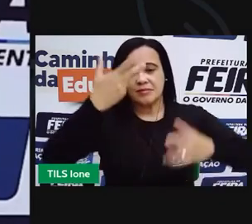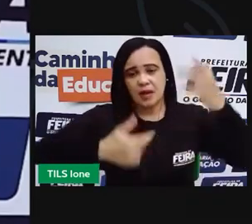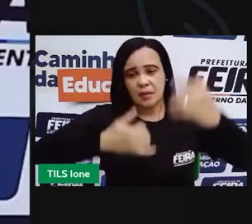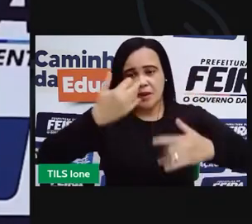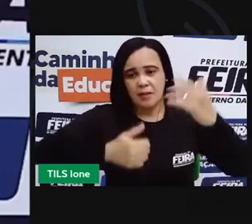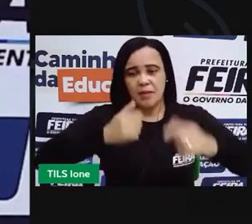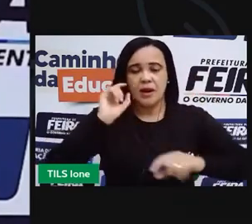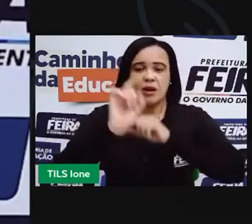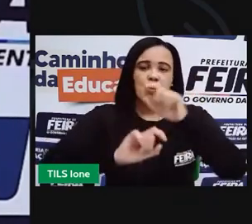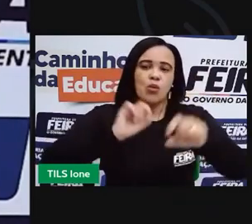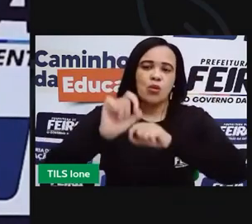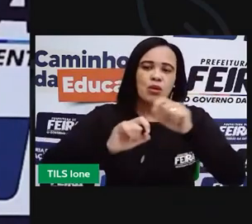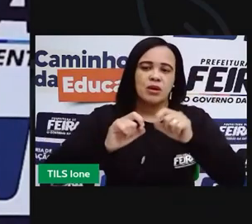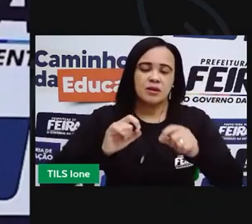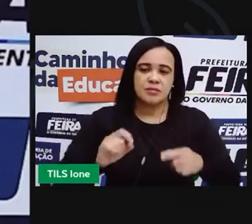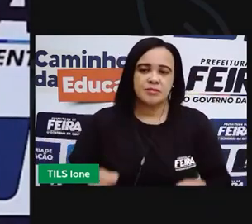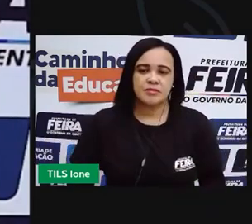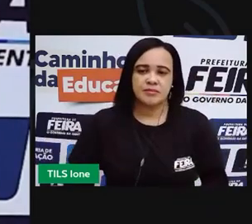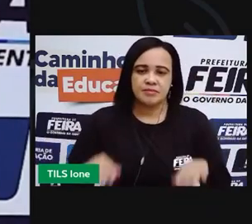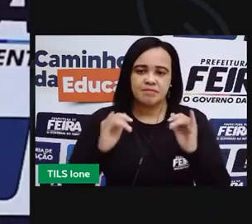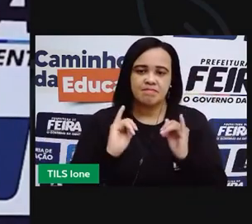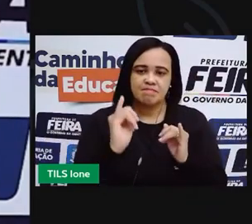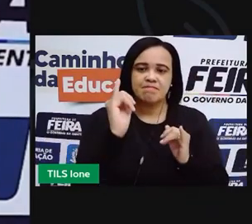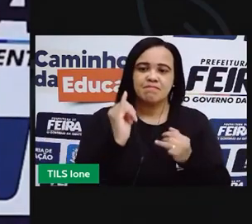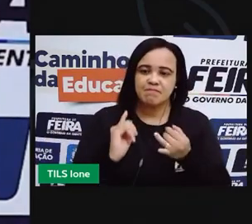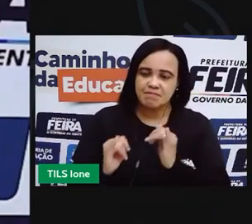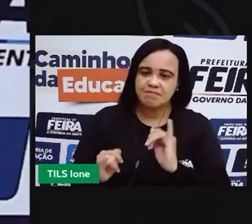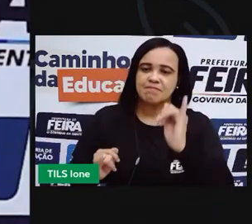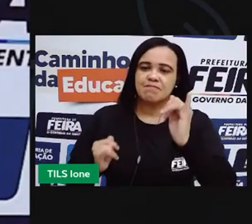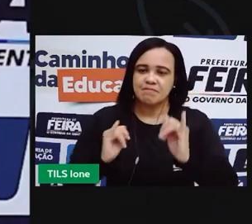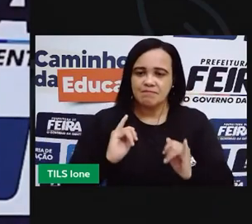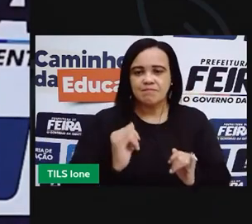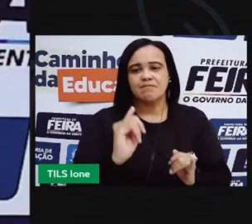sobre as fábulas.